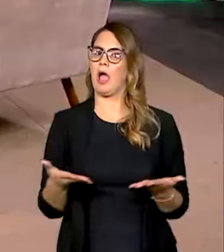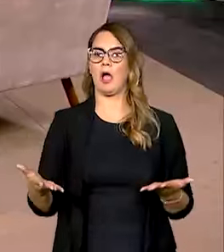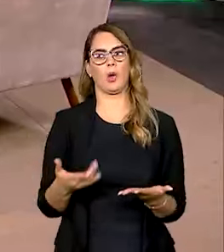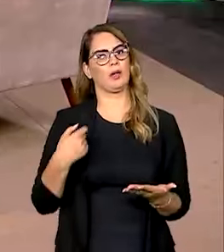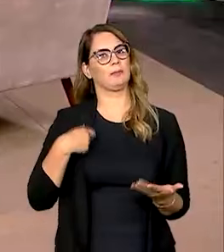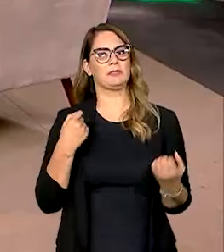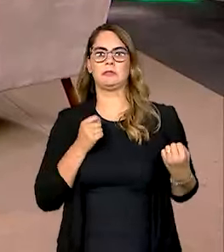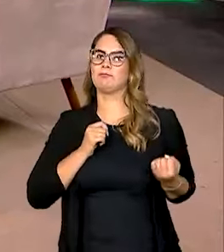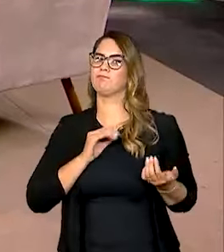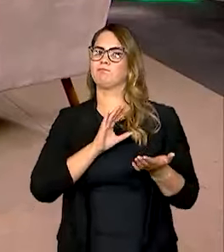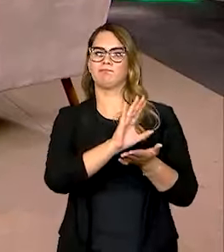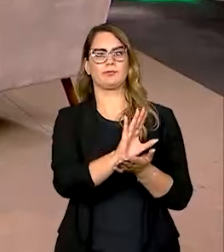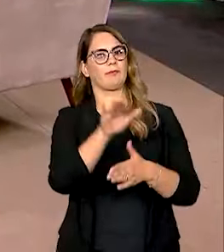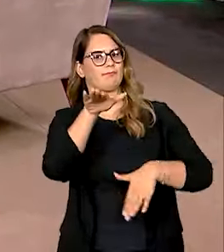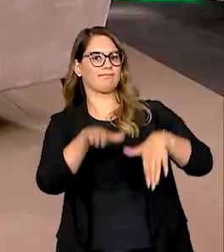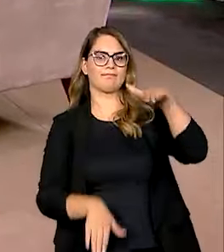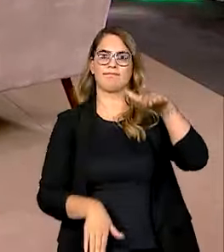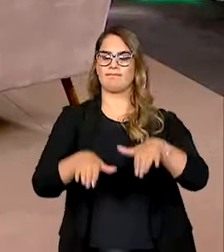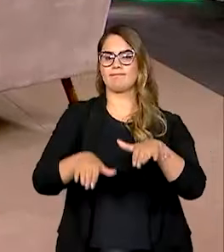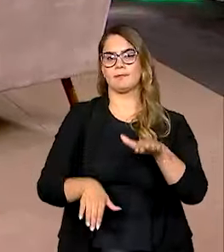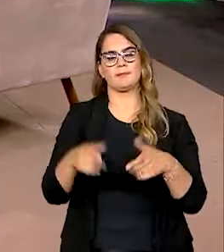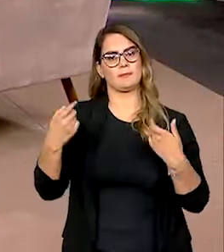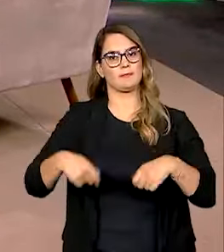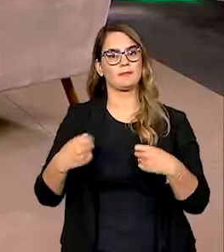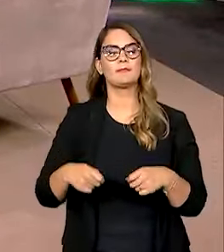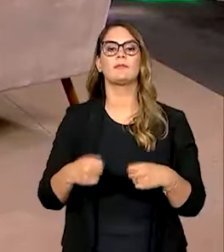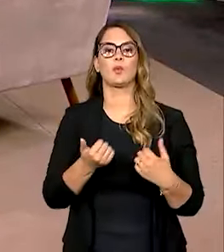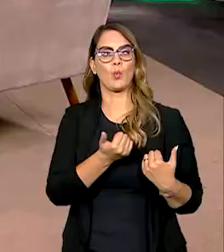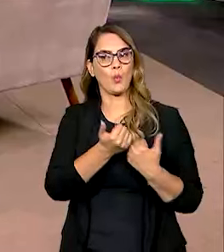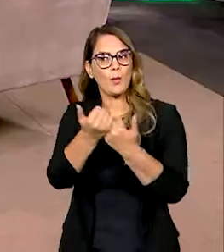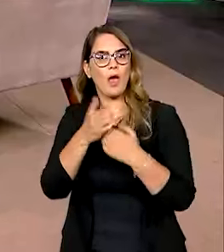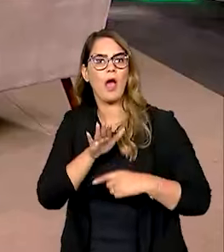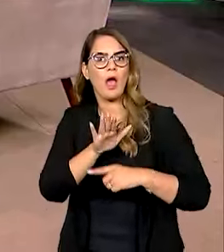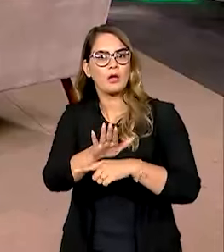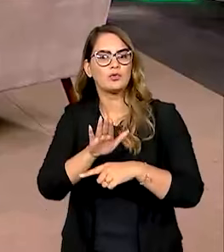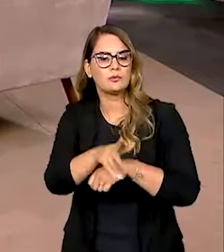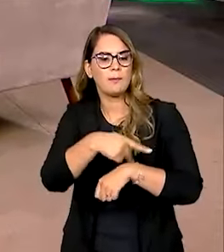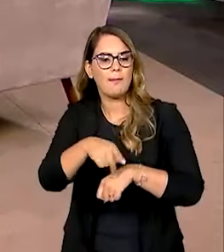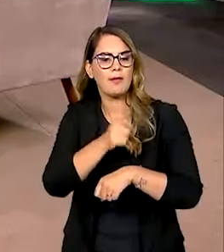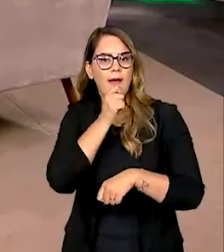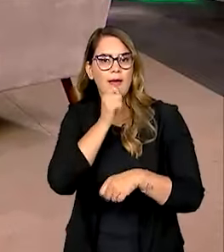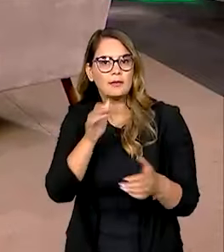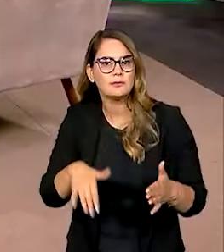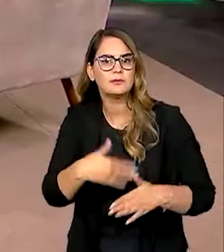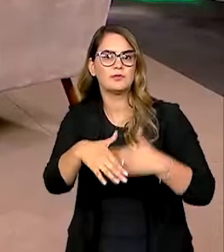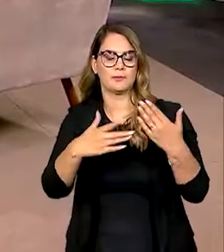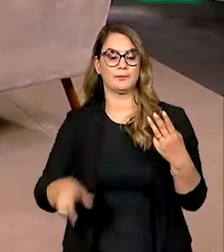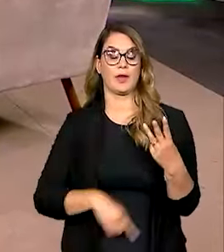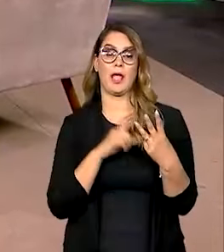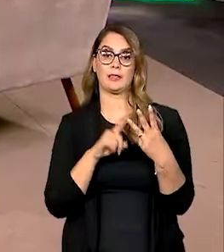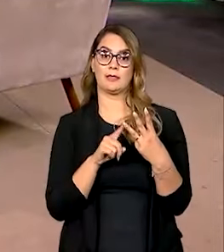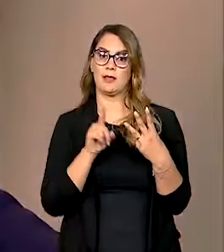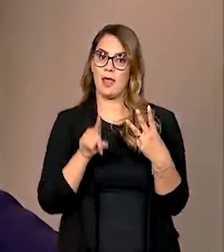que compensar essa emissão exagerada com aporte de ajuda para os países em desenvolvimento. Então, essa a segunda. E a terceira